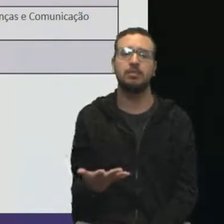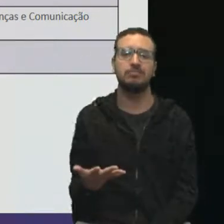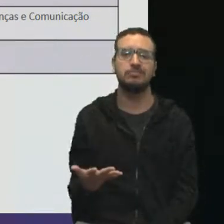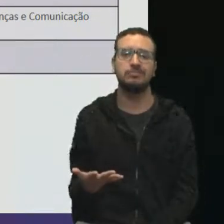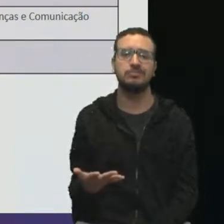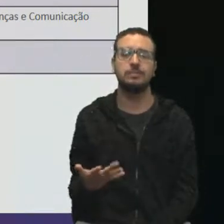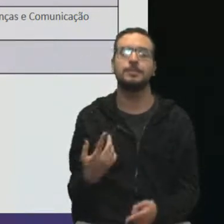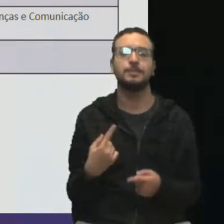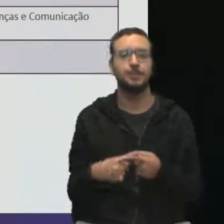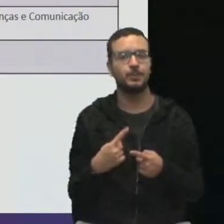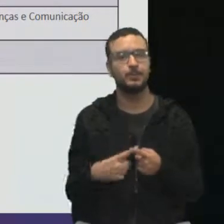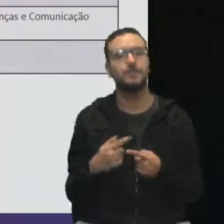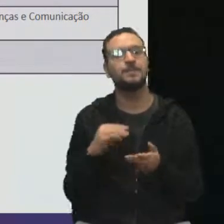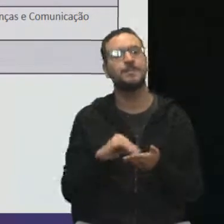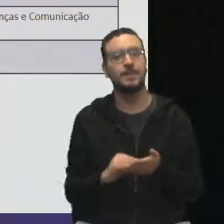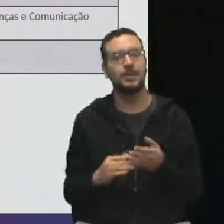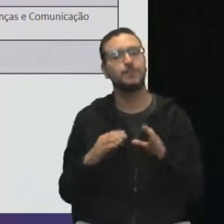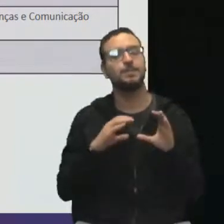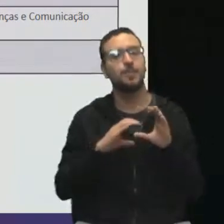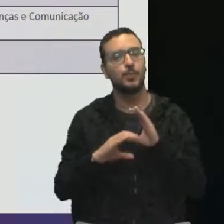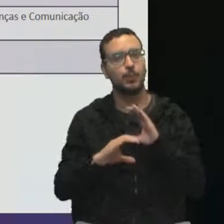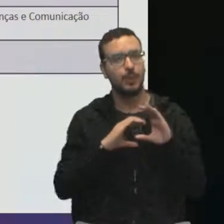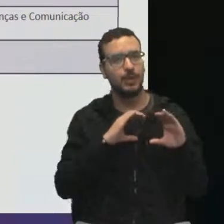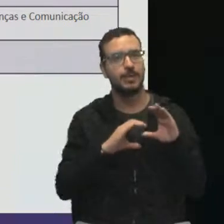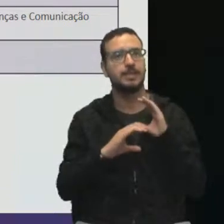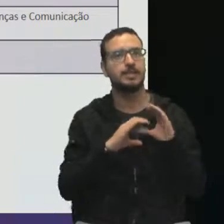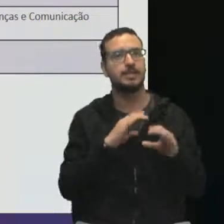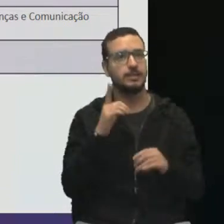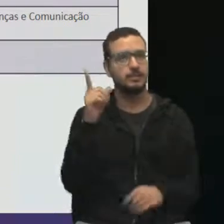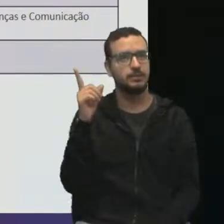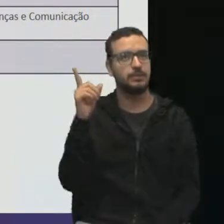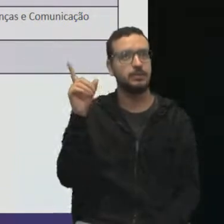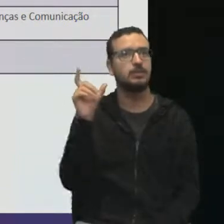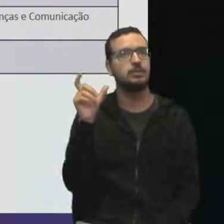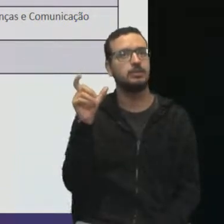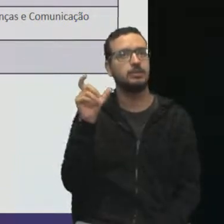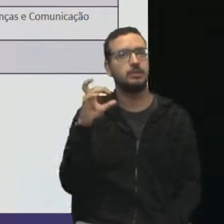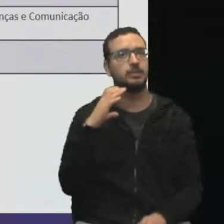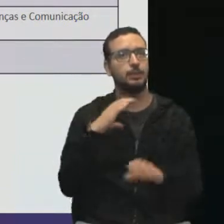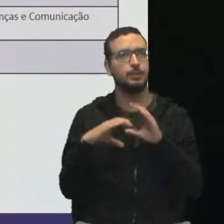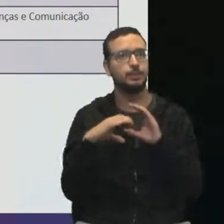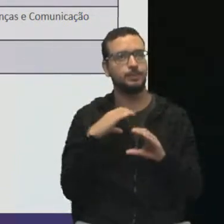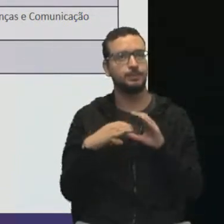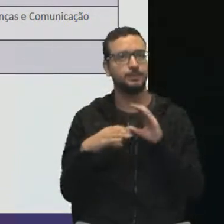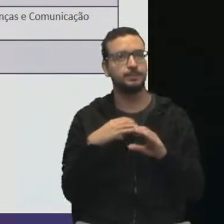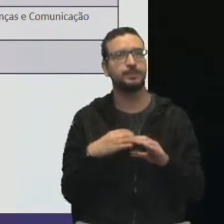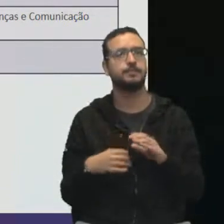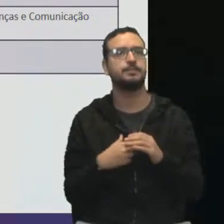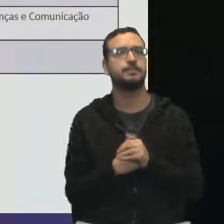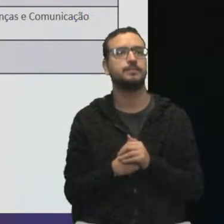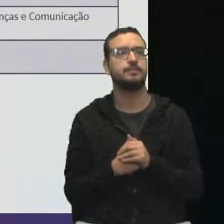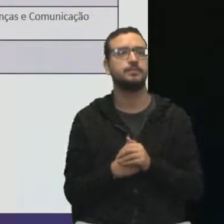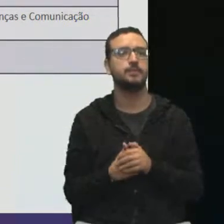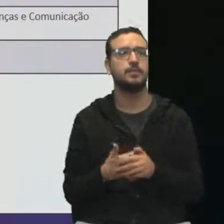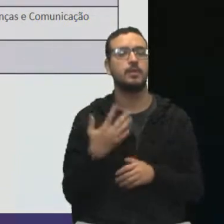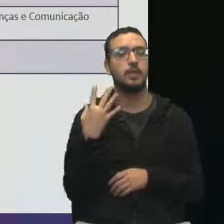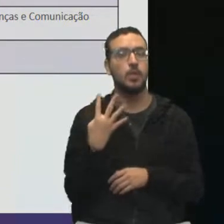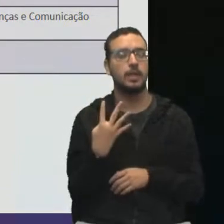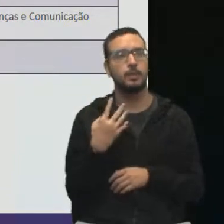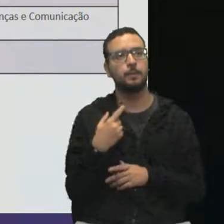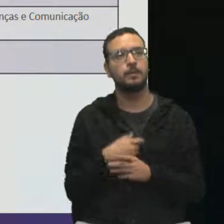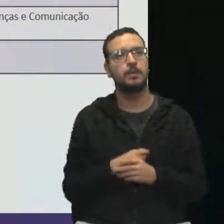Porque não foi comunicado a elas e porque não foi bem planejado. Problema quatro.